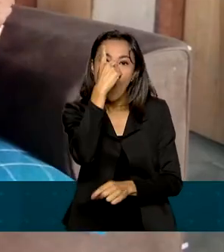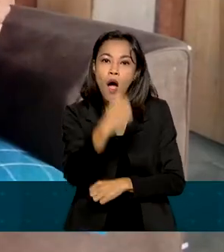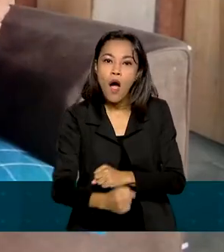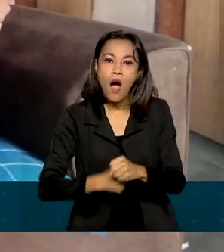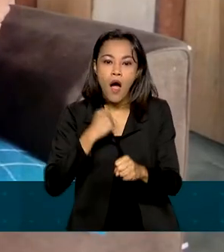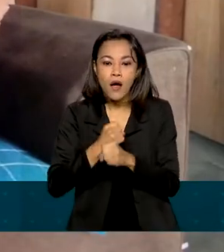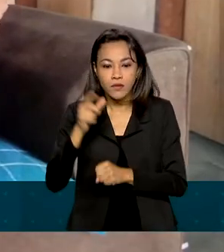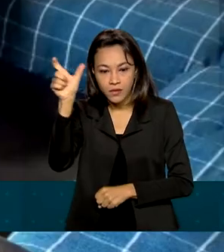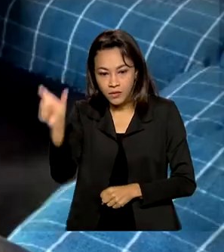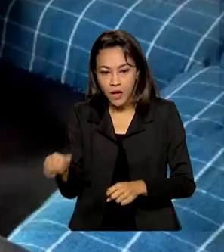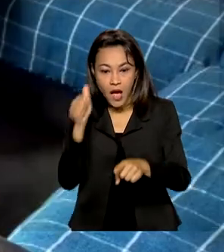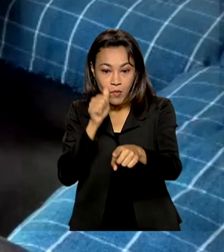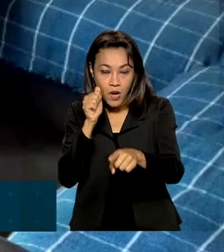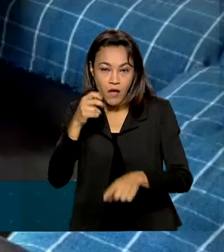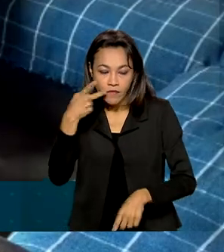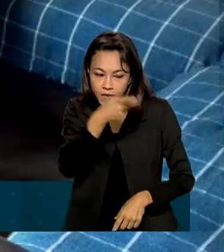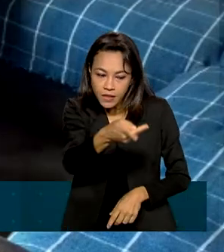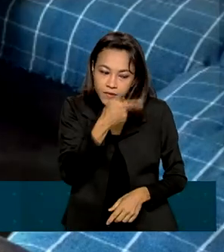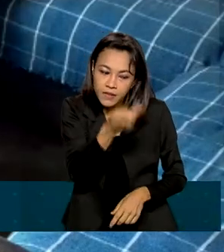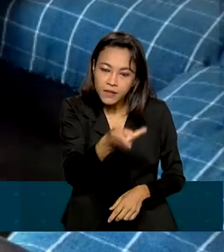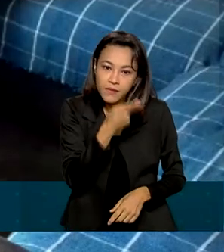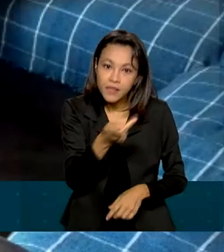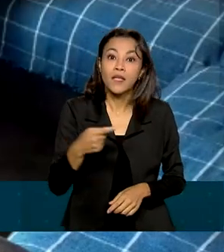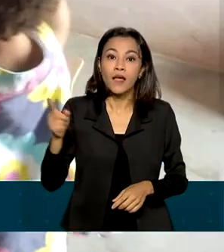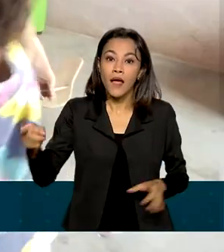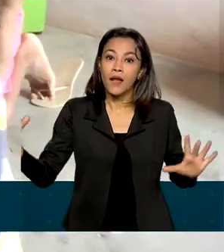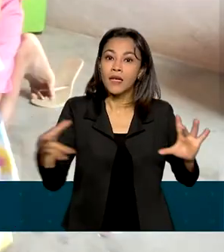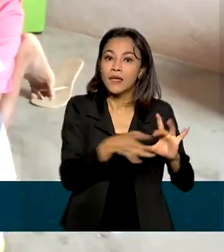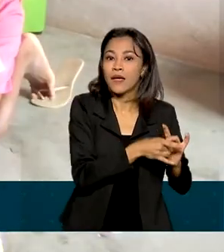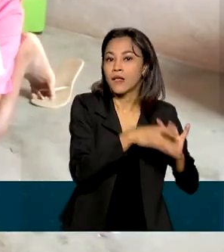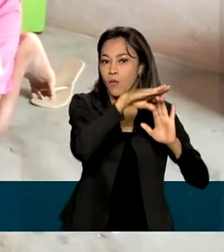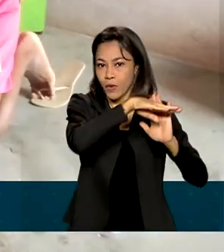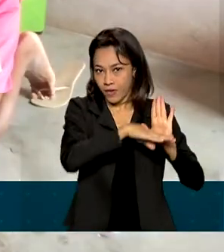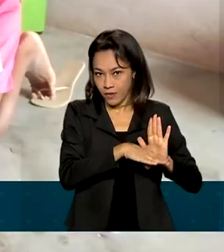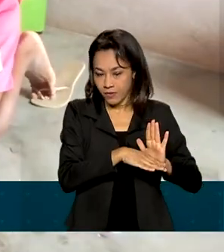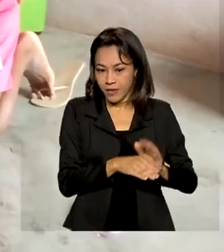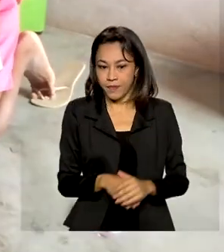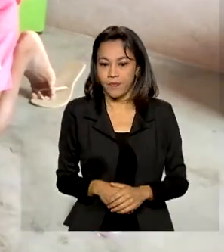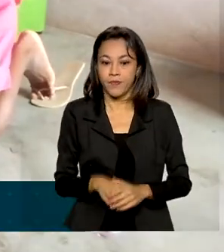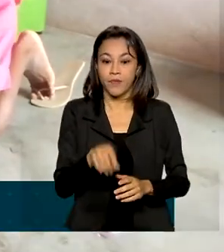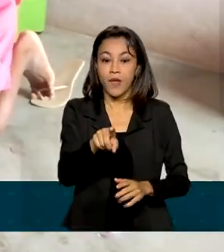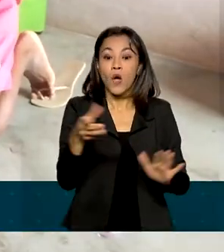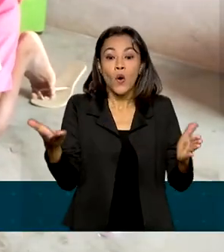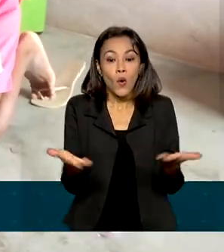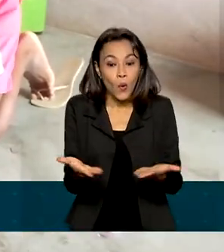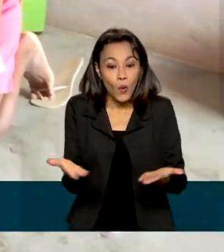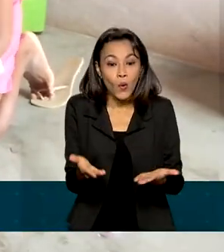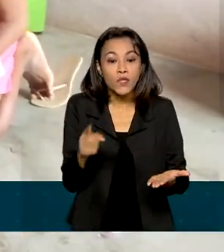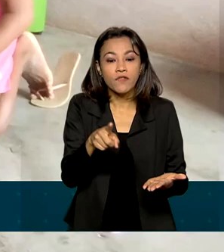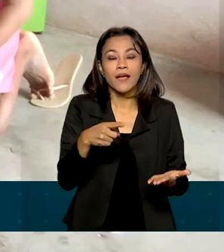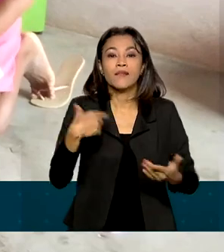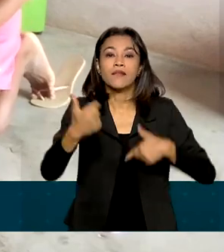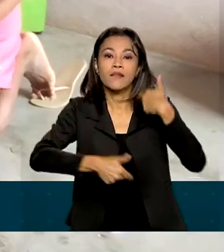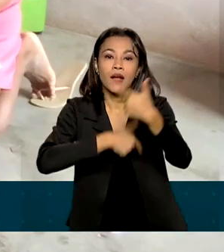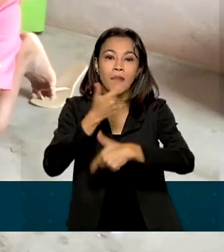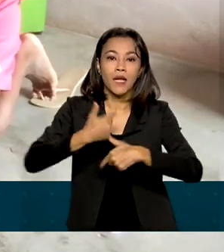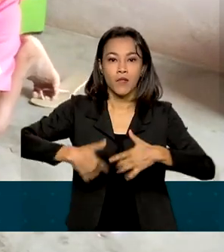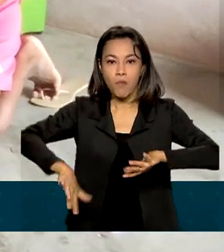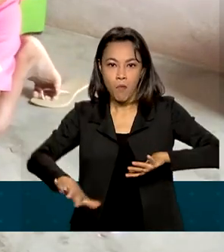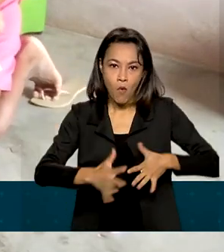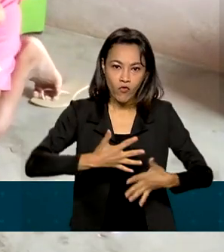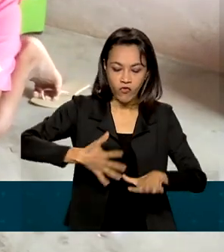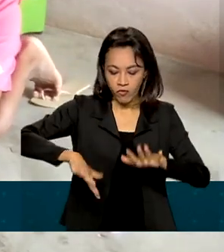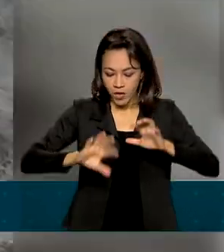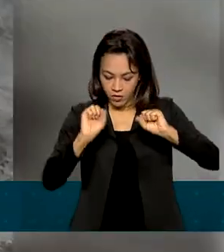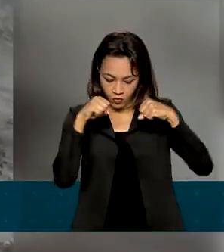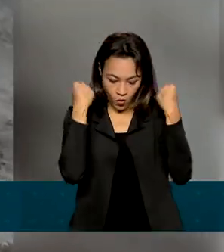visitadora Suzane, do programa Criança Feliz. Hoje, elas vão estar trabalhando a coordenação motora e